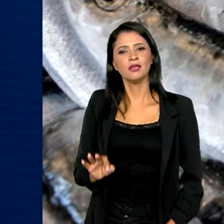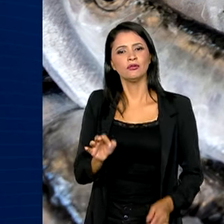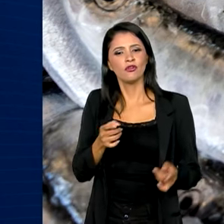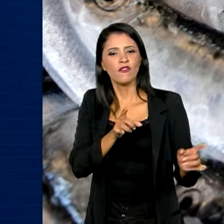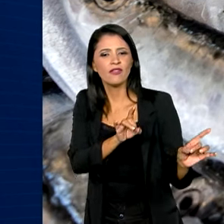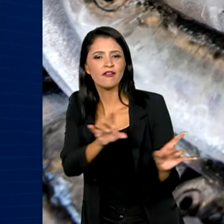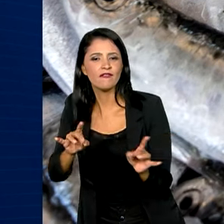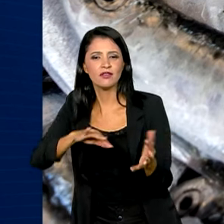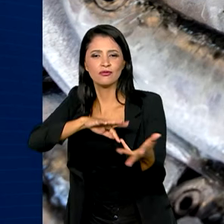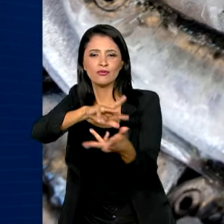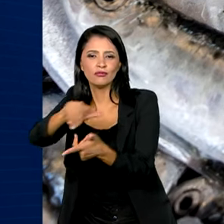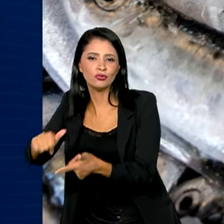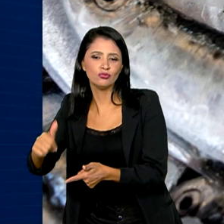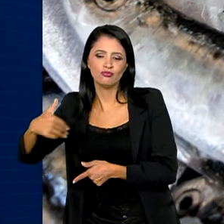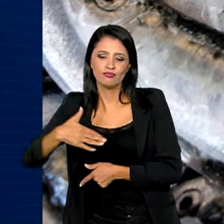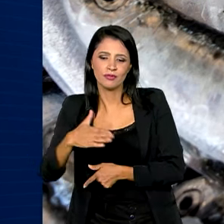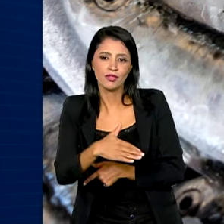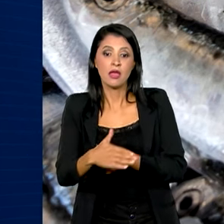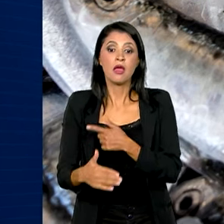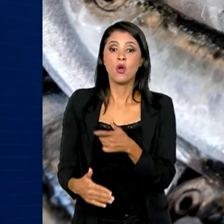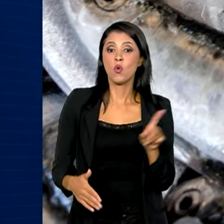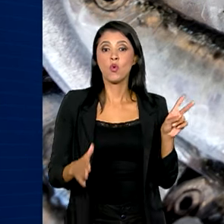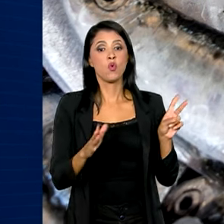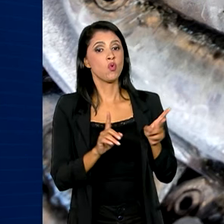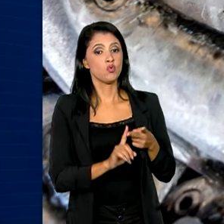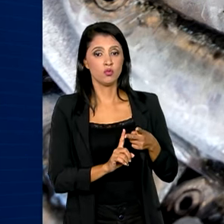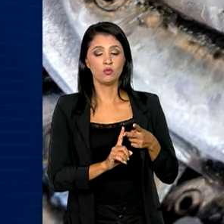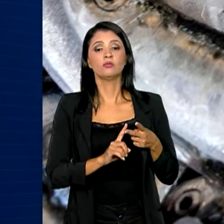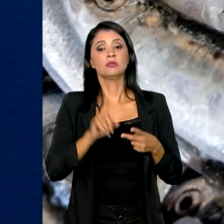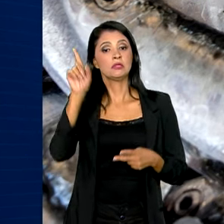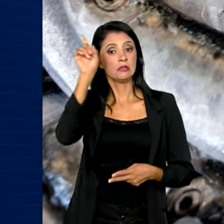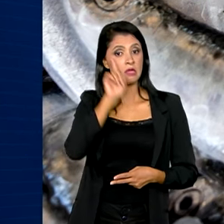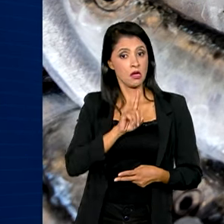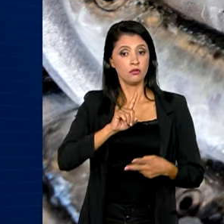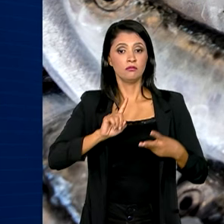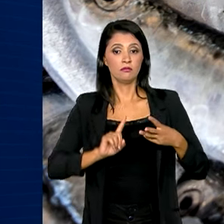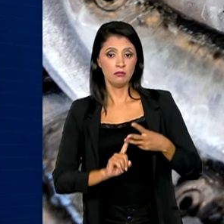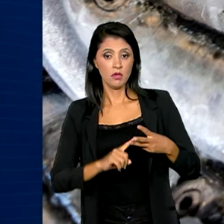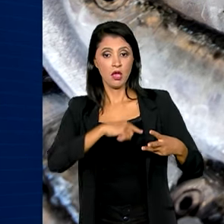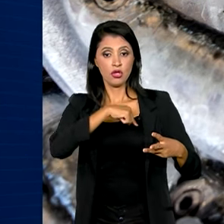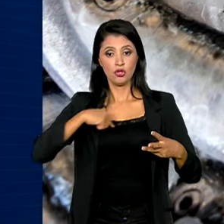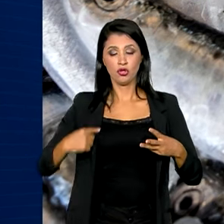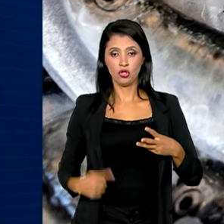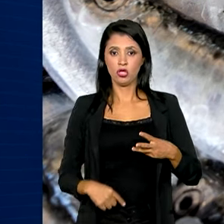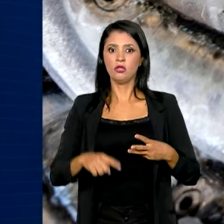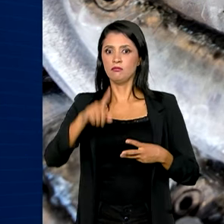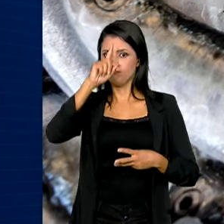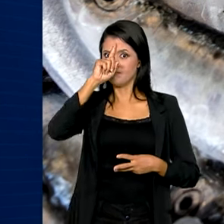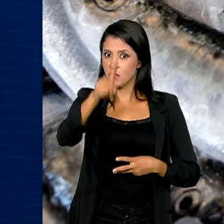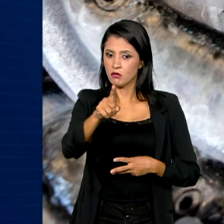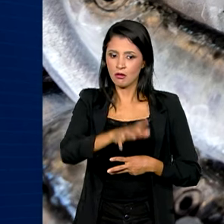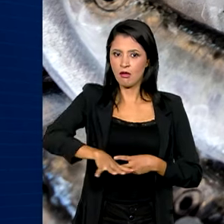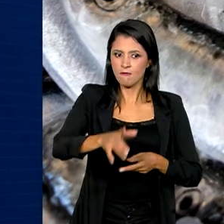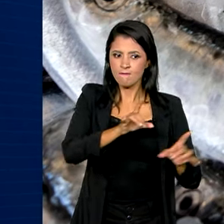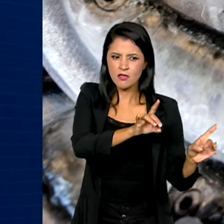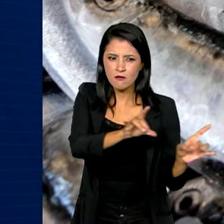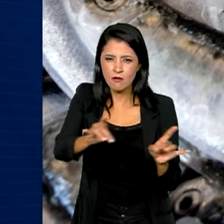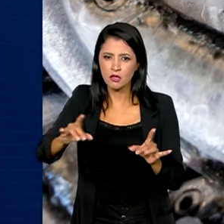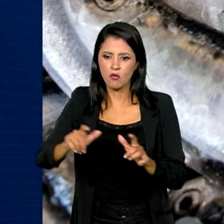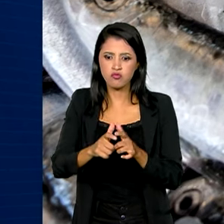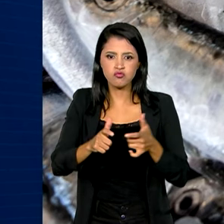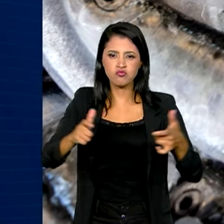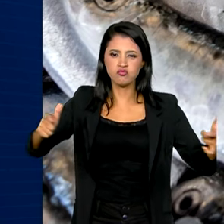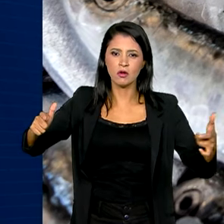global de pescado. Do outro lado, os Estados Unidos e a China dominam o mercado. E quando o assunto é o